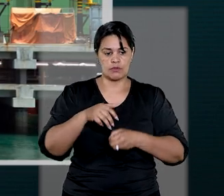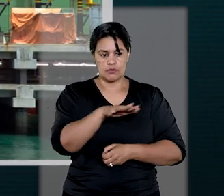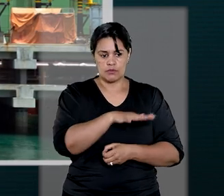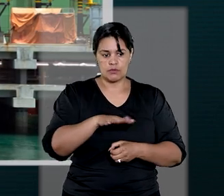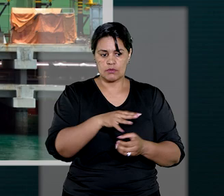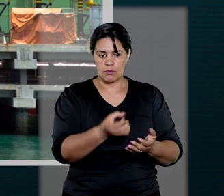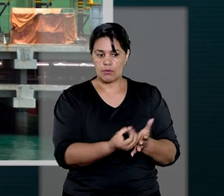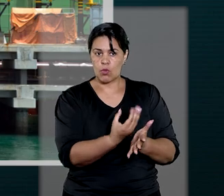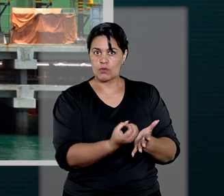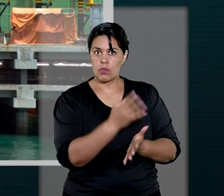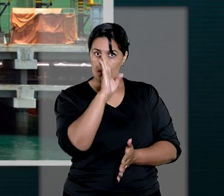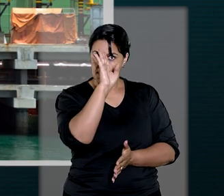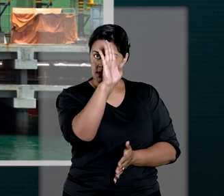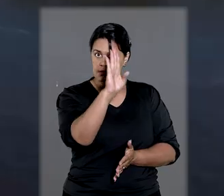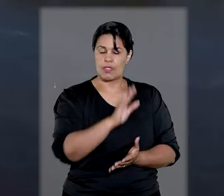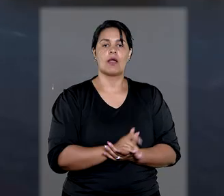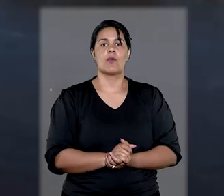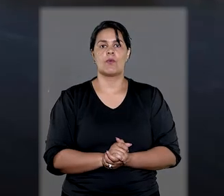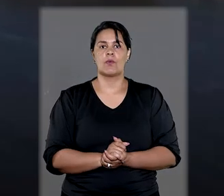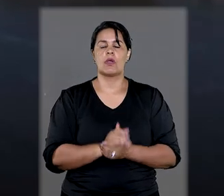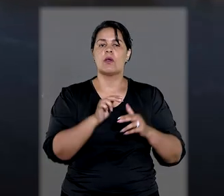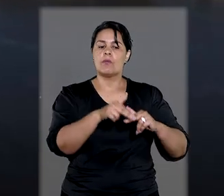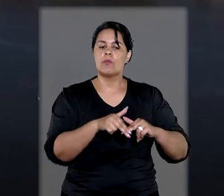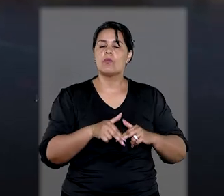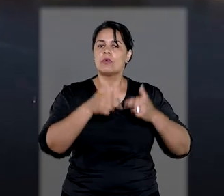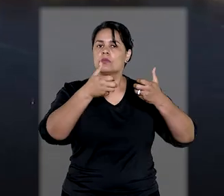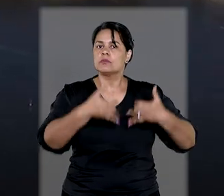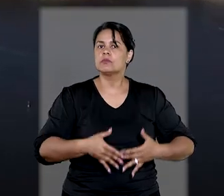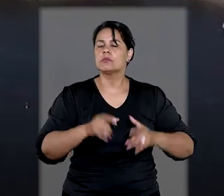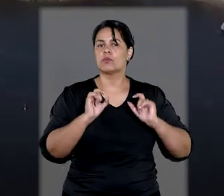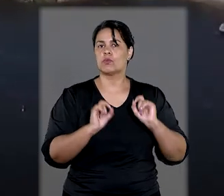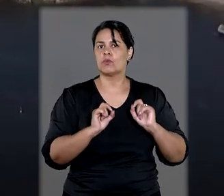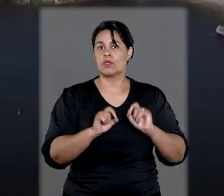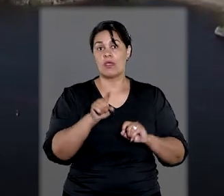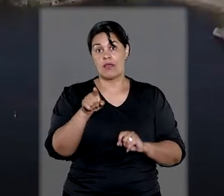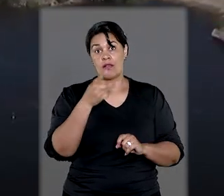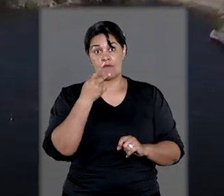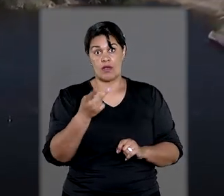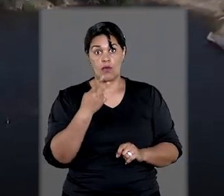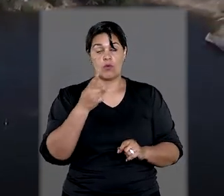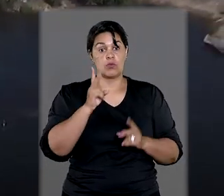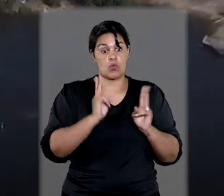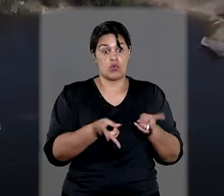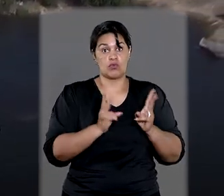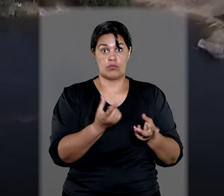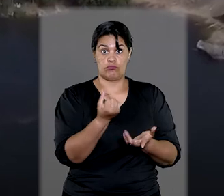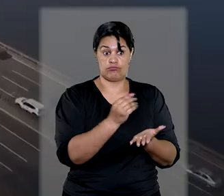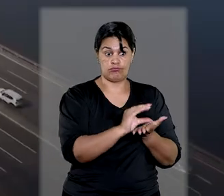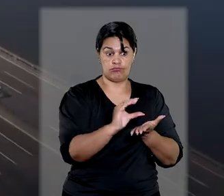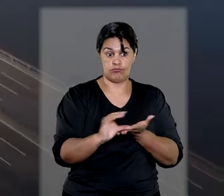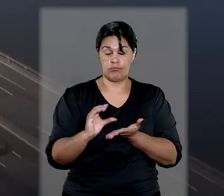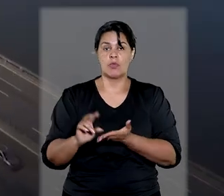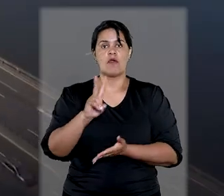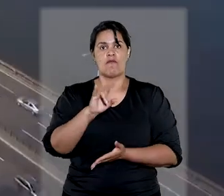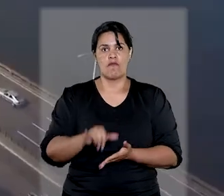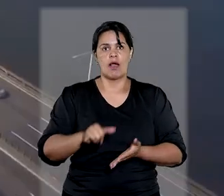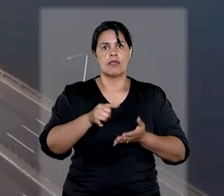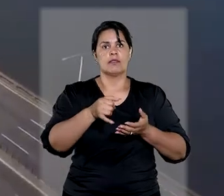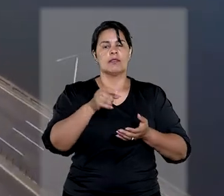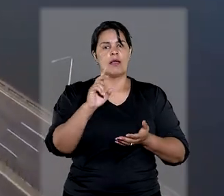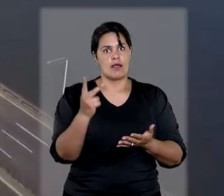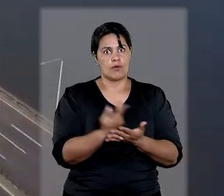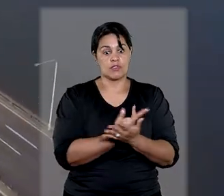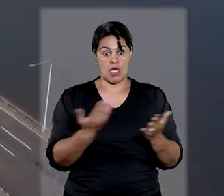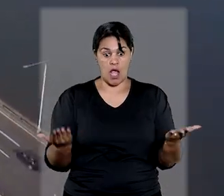produção principal do Rio de Janeiro. Entre outros fundamentos, a ministra considerou que a manutenção dos repasses poderia causar,